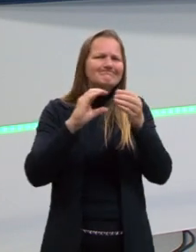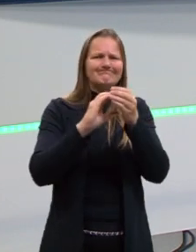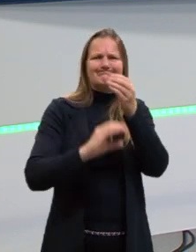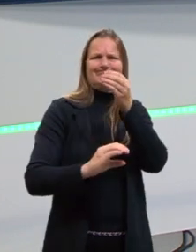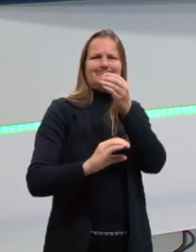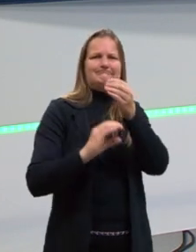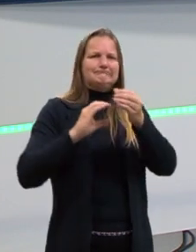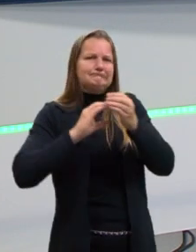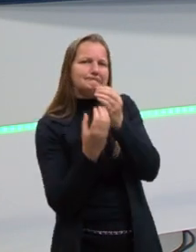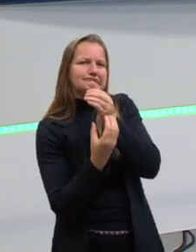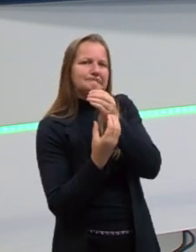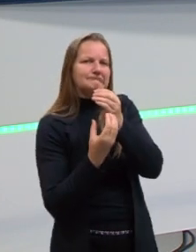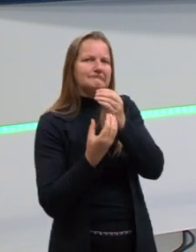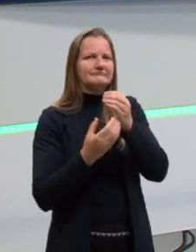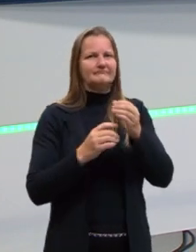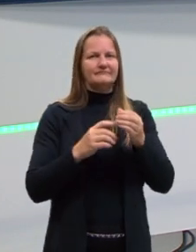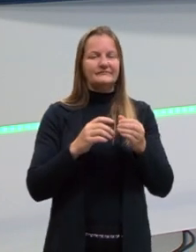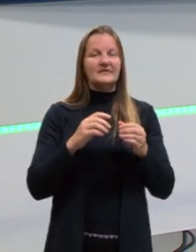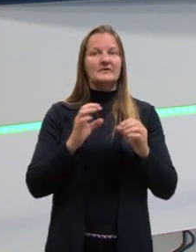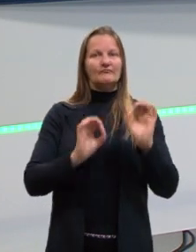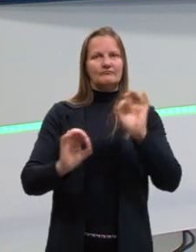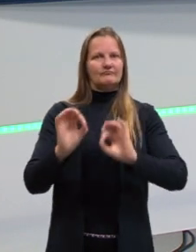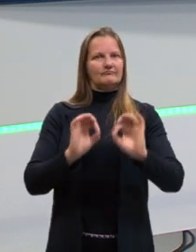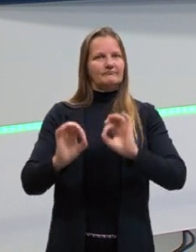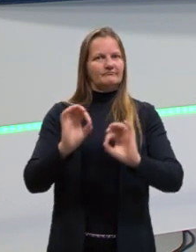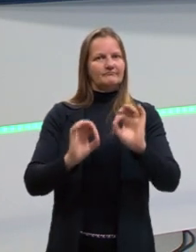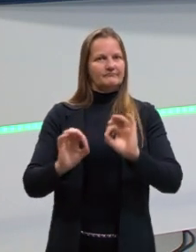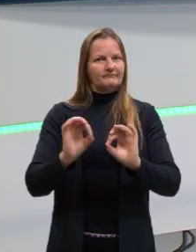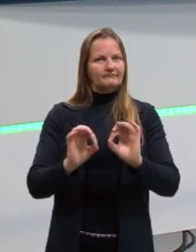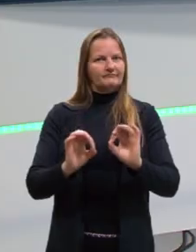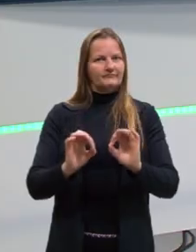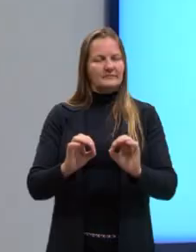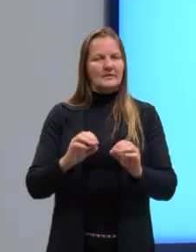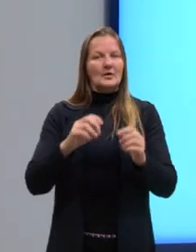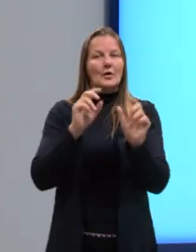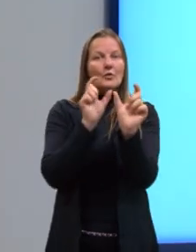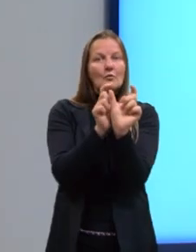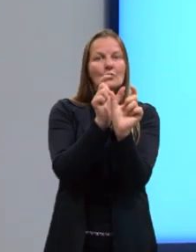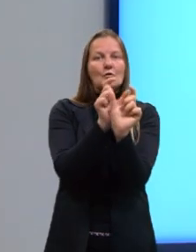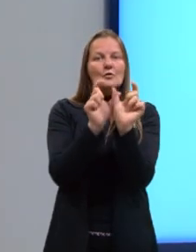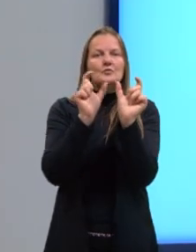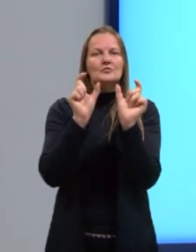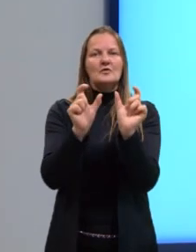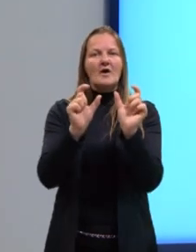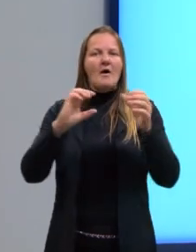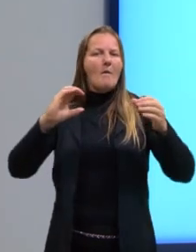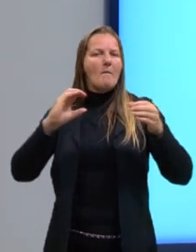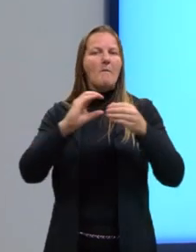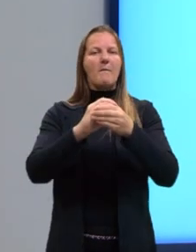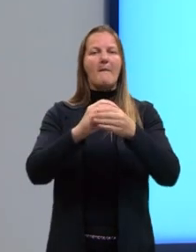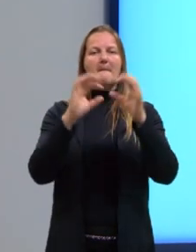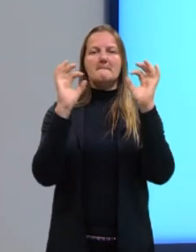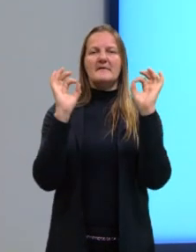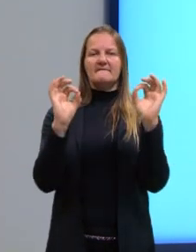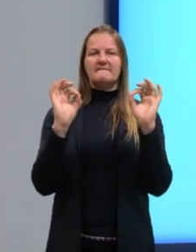contexto e, desse modo, um sinônimo encaixaria muito mais.